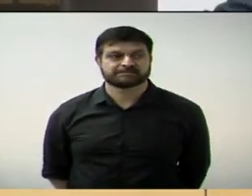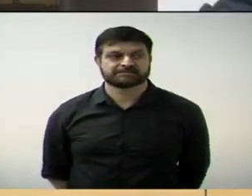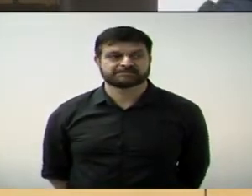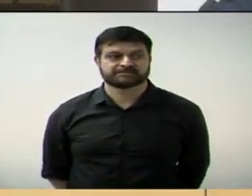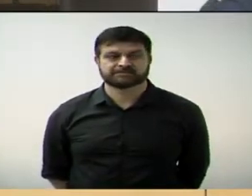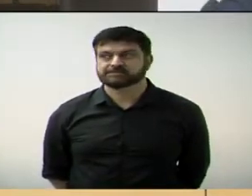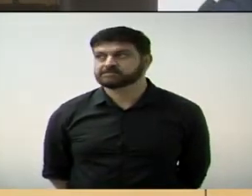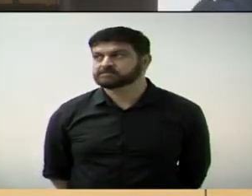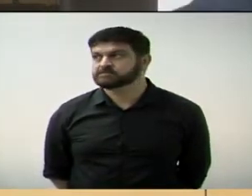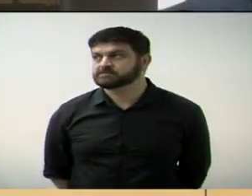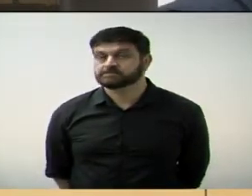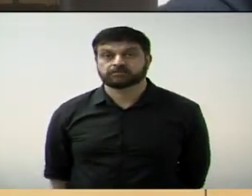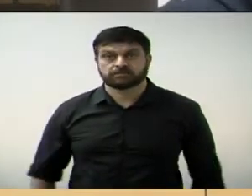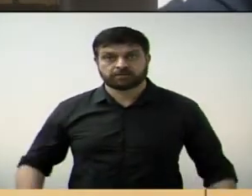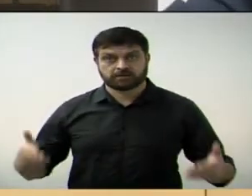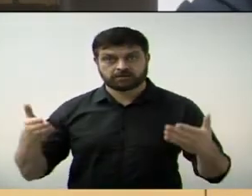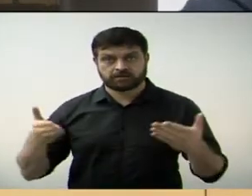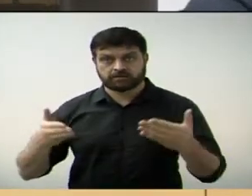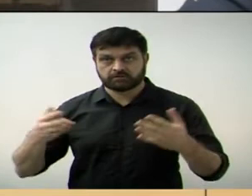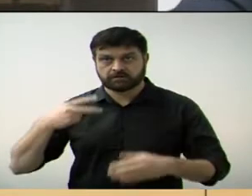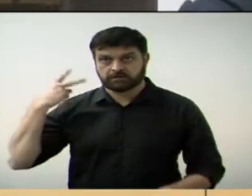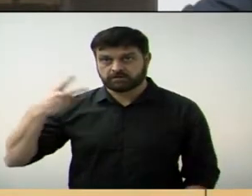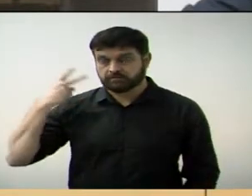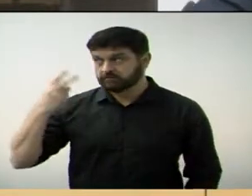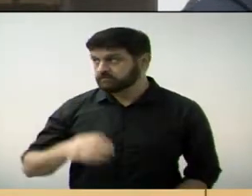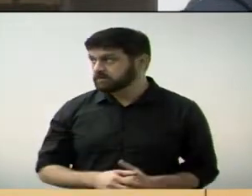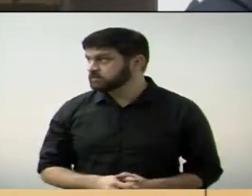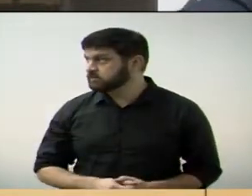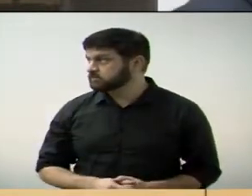Com a palavra o vereador Flávio Xavier.